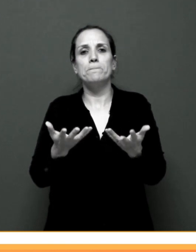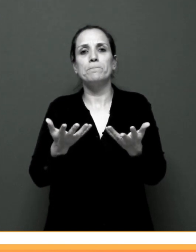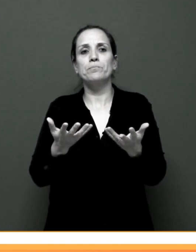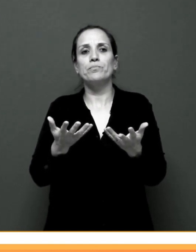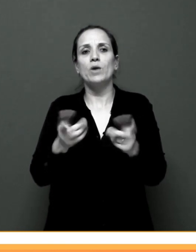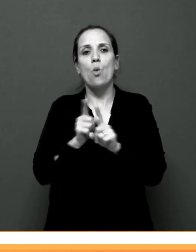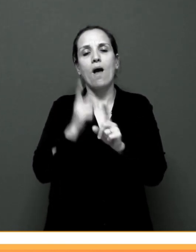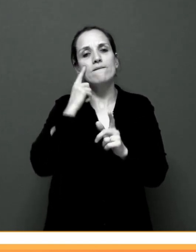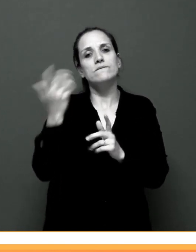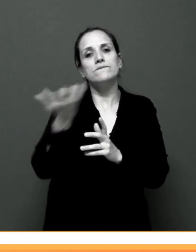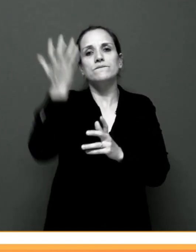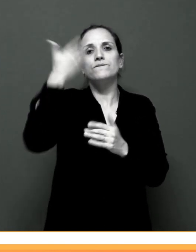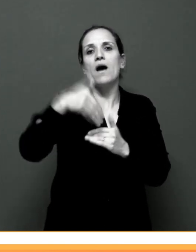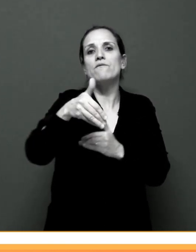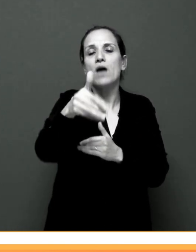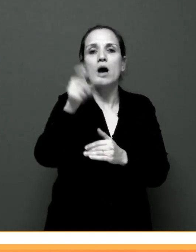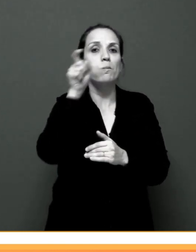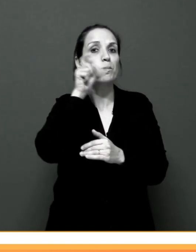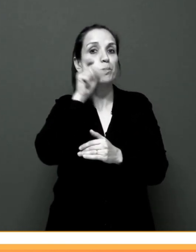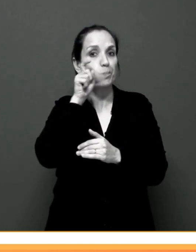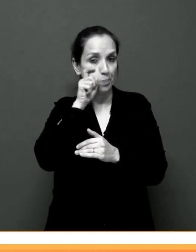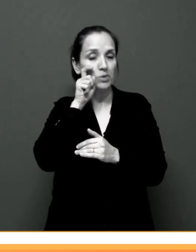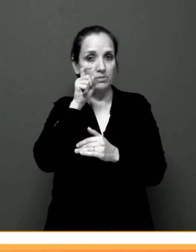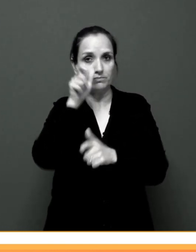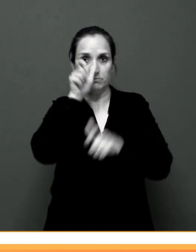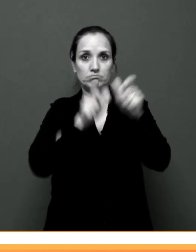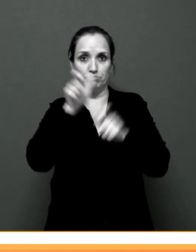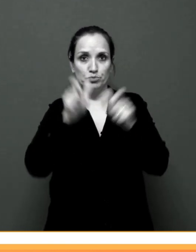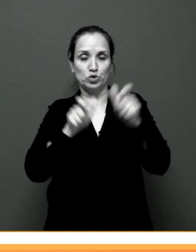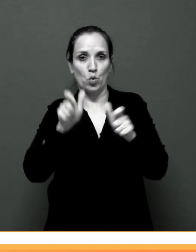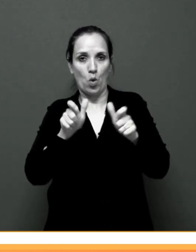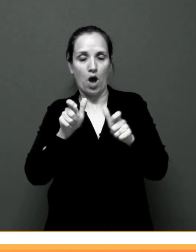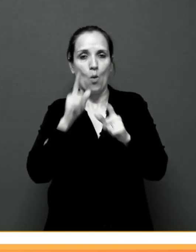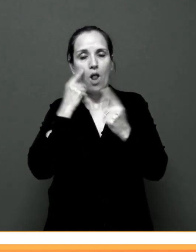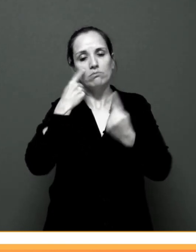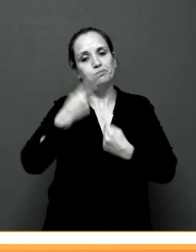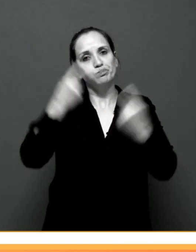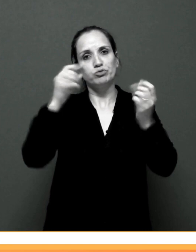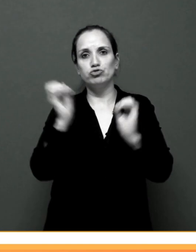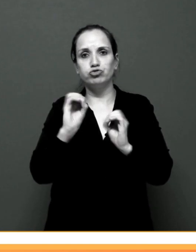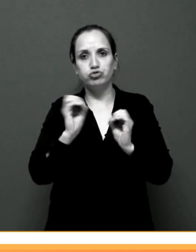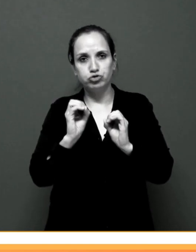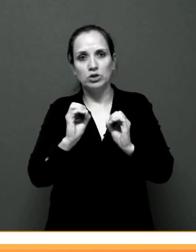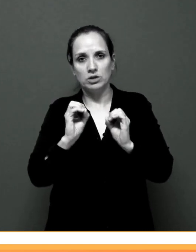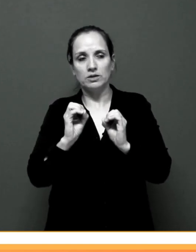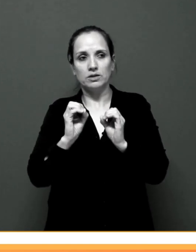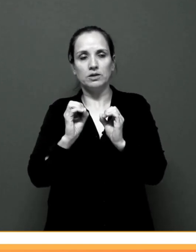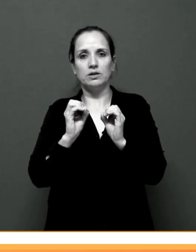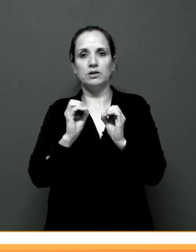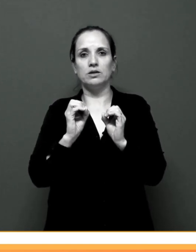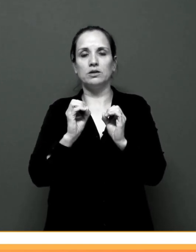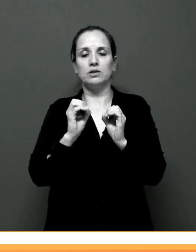prevalecer principalmente a segurança do paciente, não demonstrando nenhum